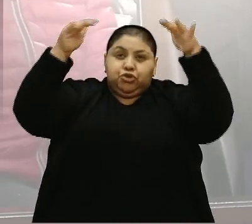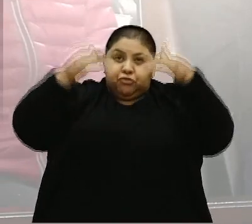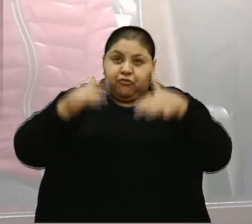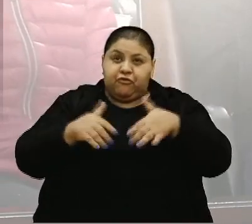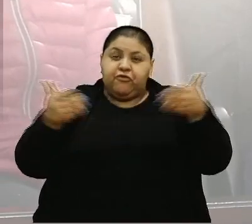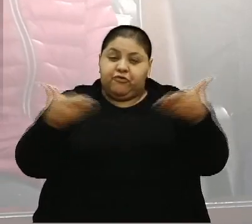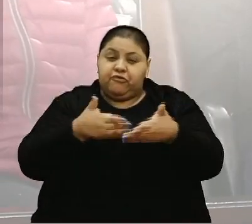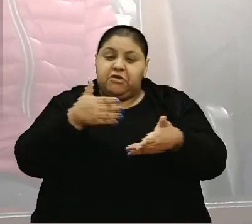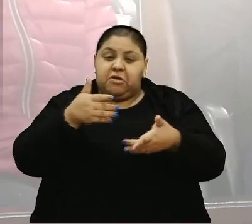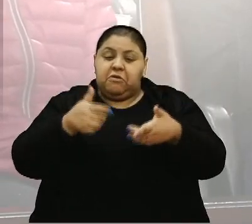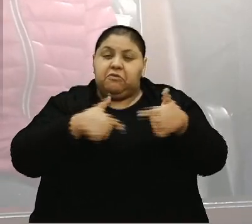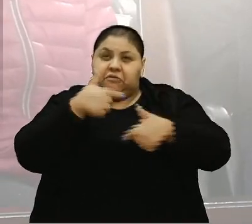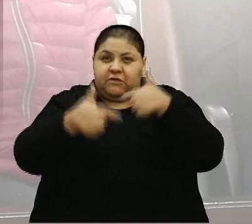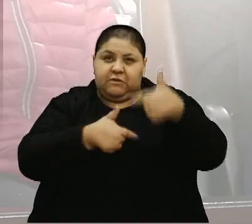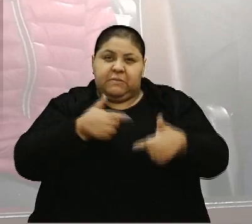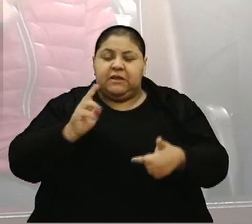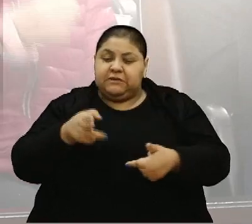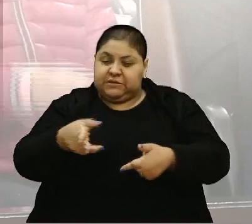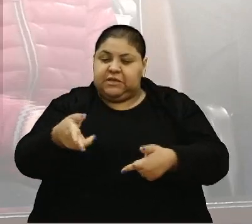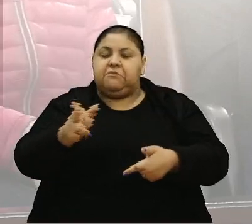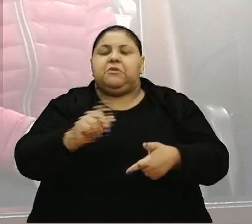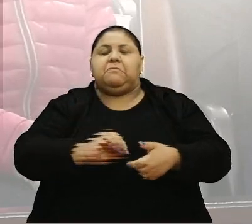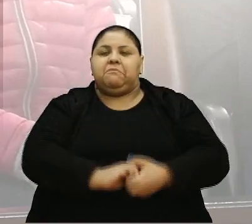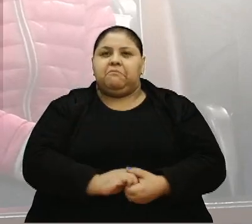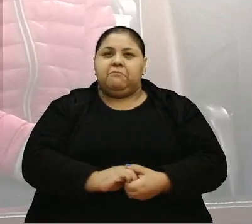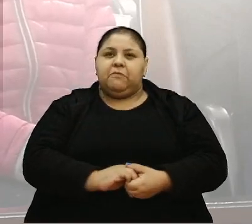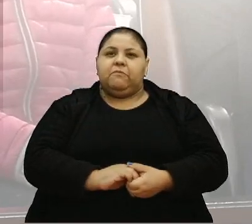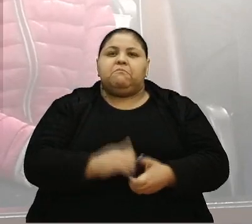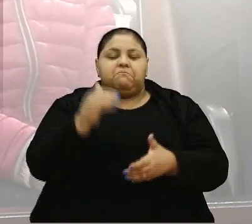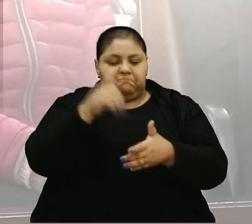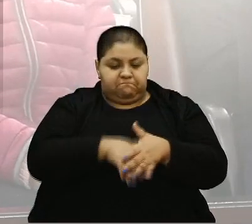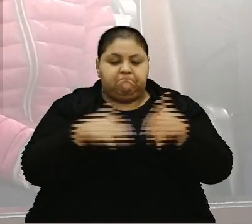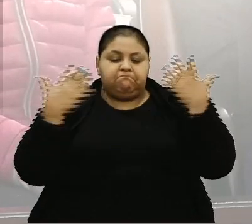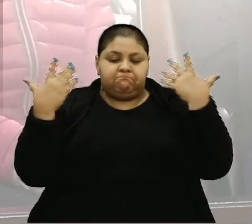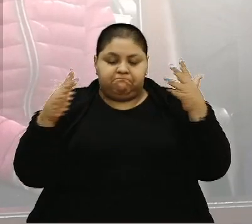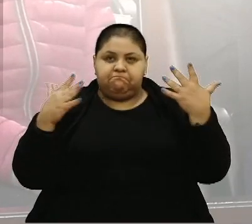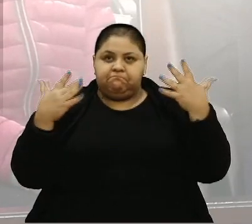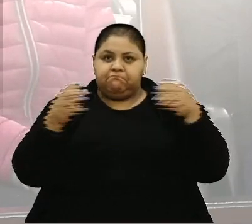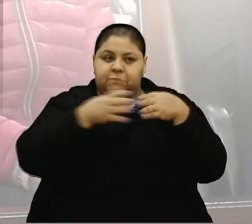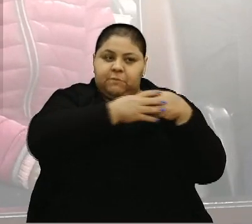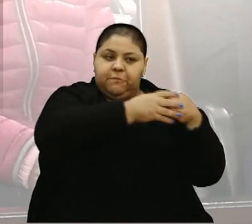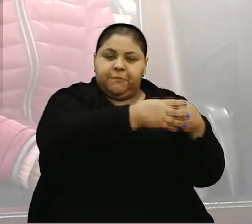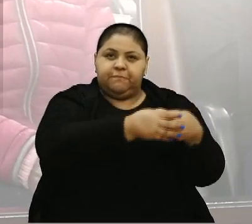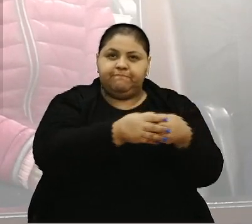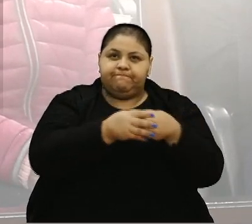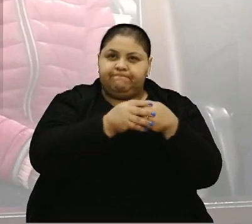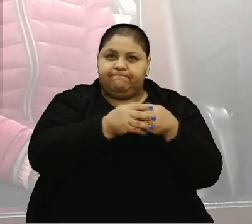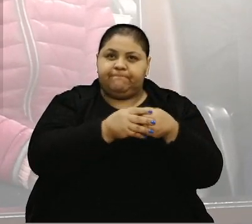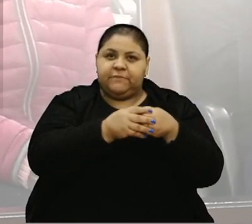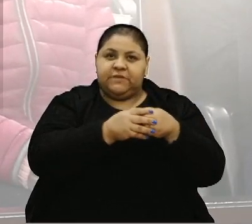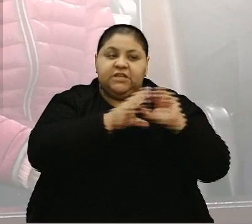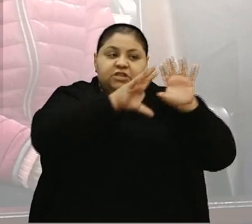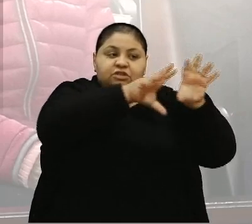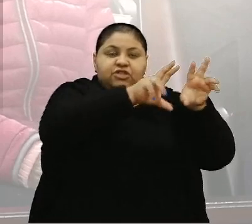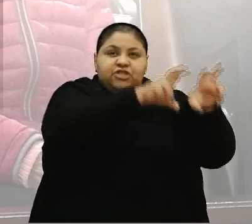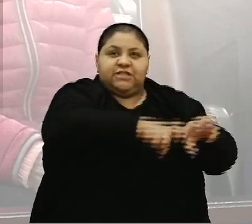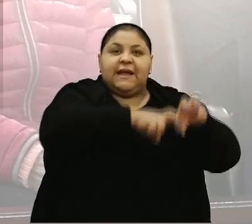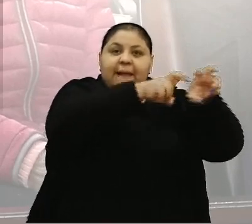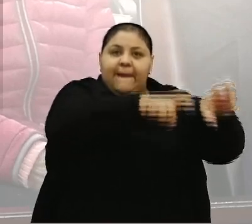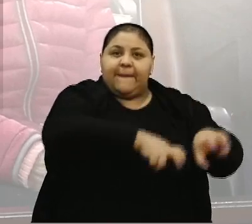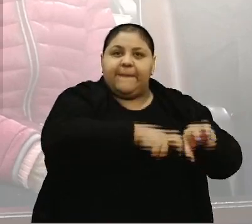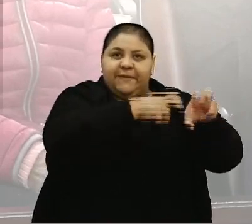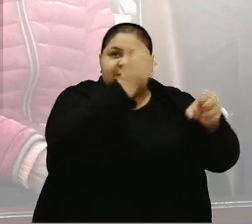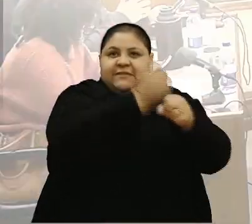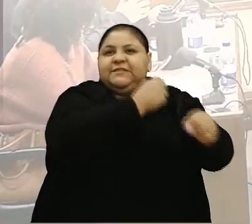fizeram maravilhoso para a cidade de Caxias do Sul. Então, o voto e congratulação vai para a equipe de capina aí das